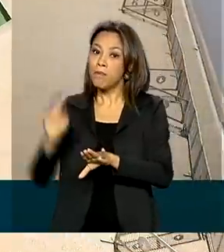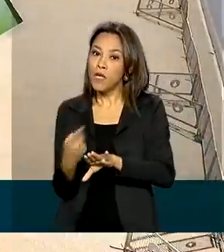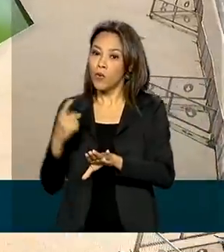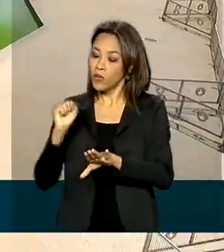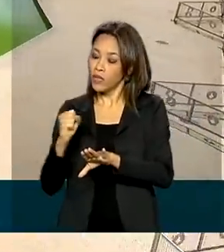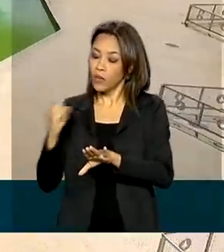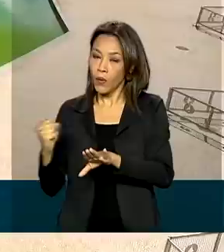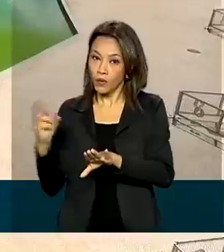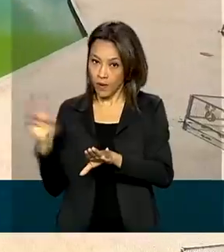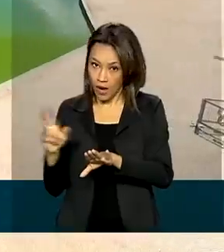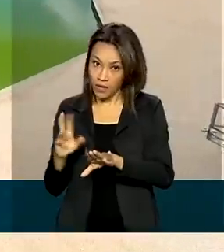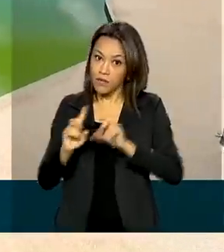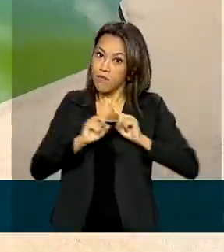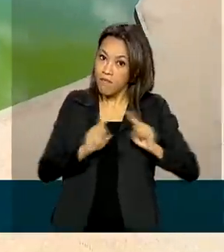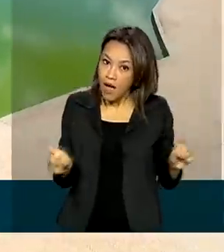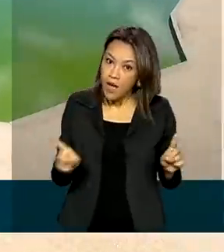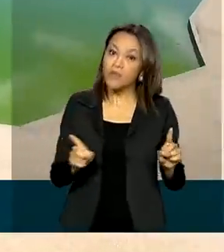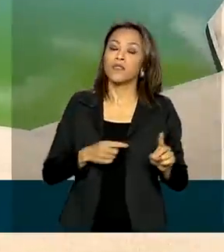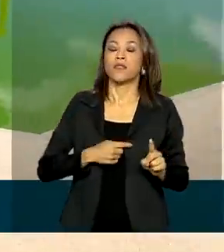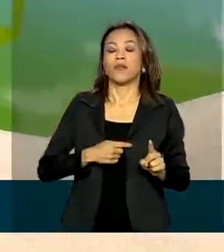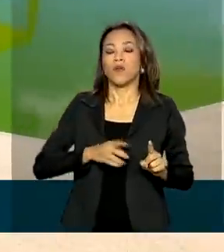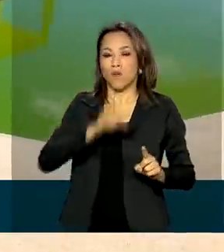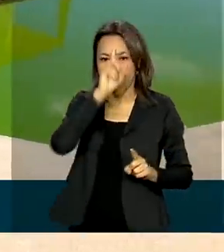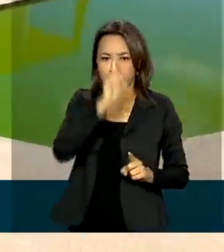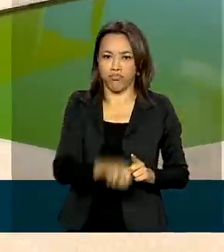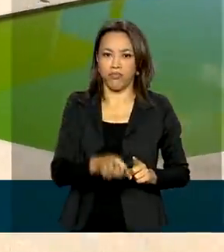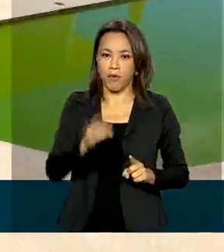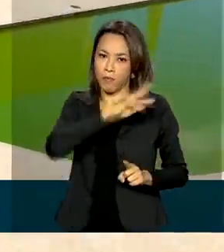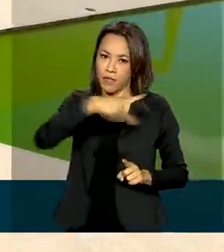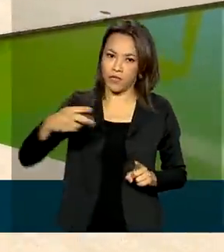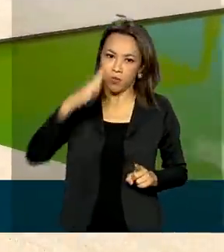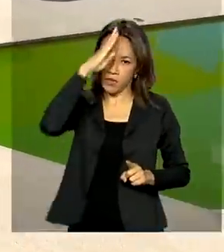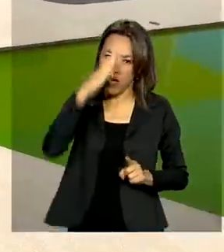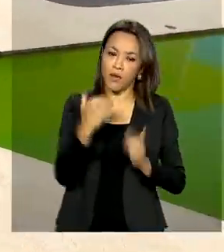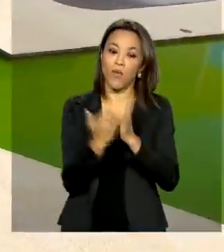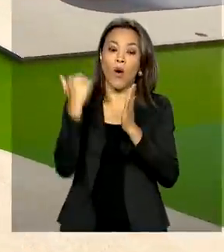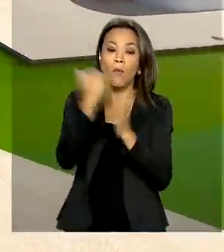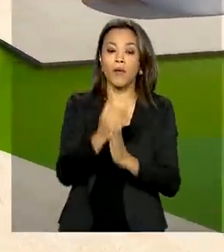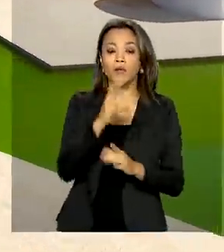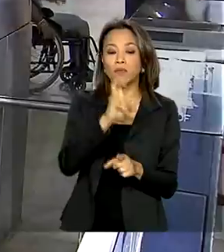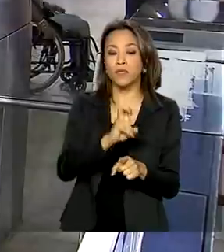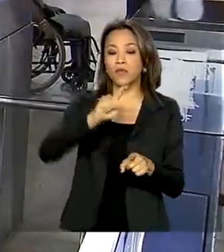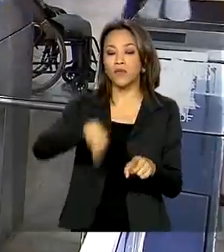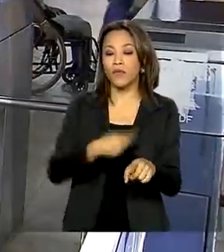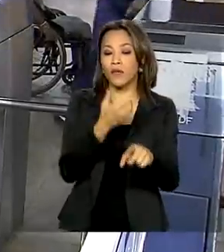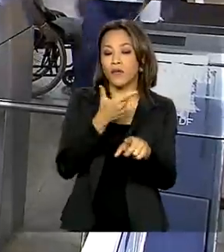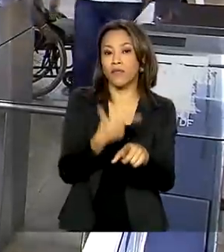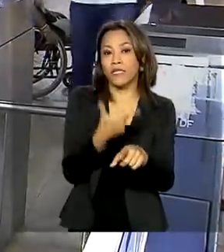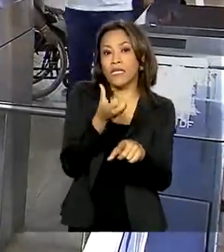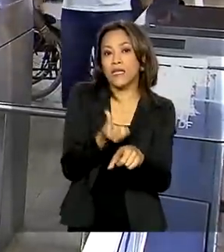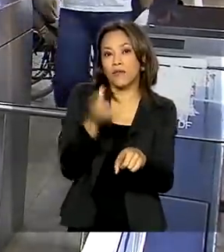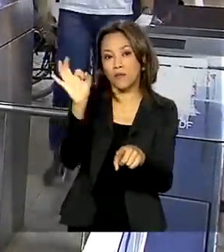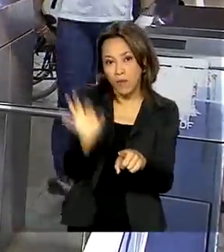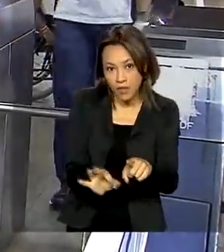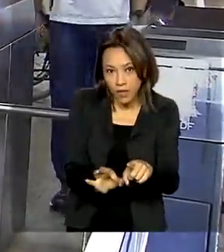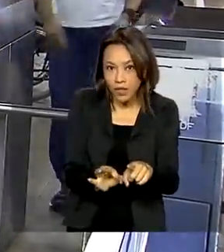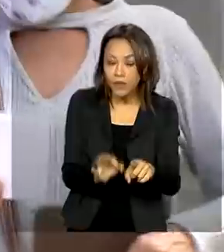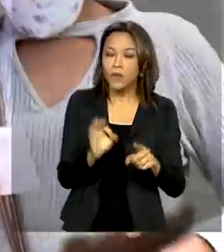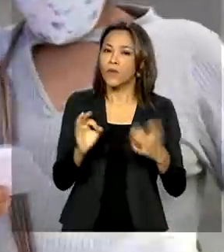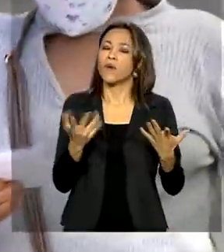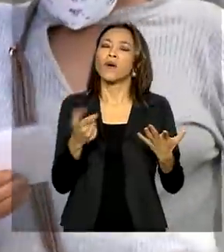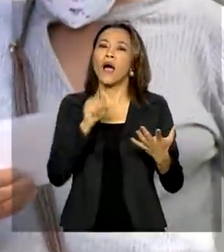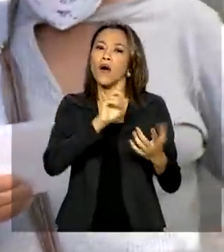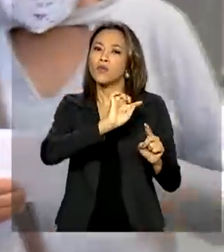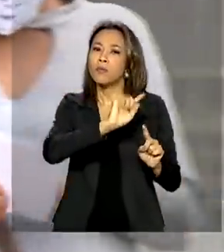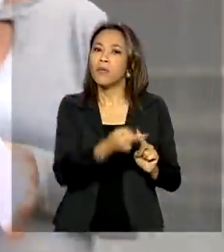mas o reajuste autorizado pelo presidente Jair Bolsonaro foi de 5,26% em relação aos R$.045